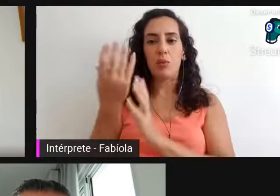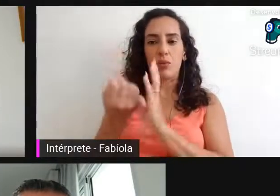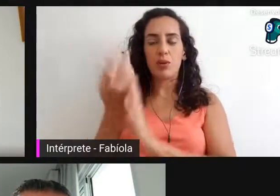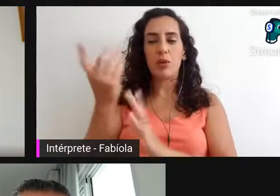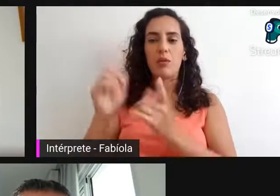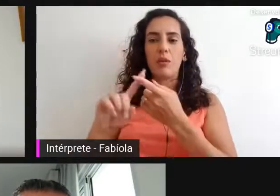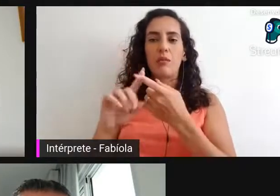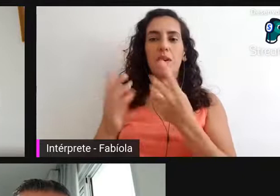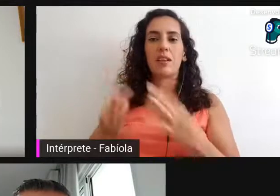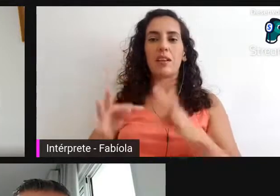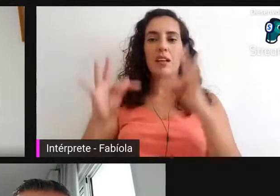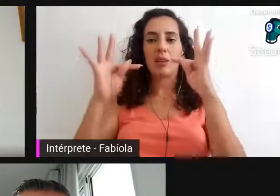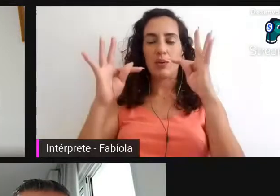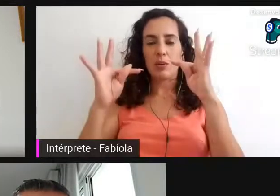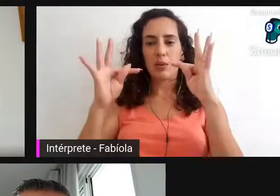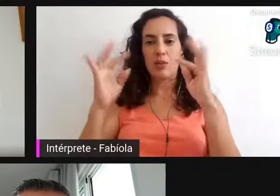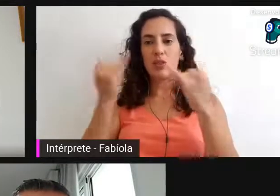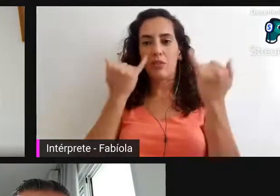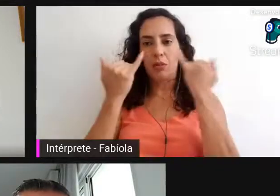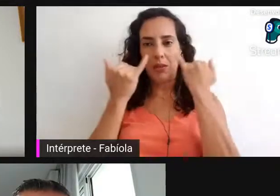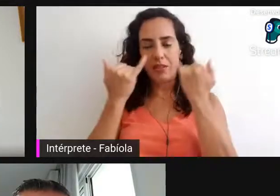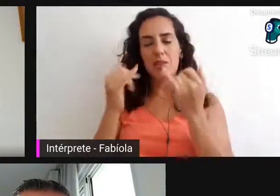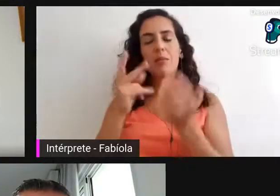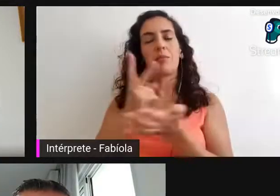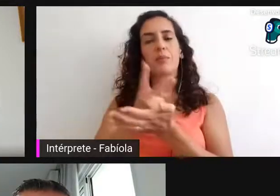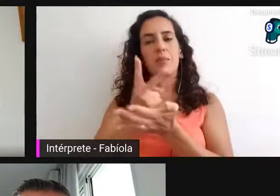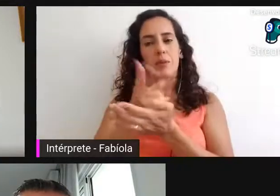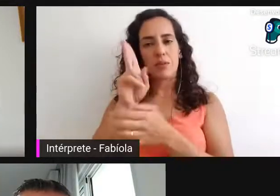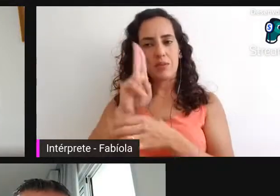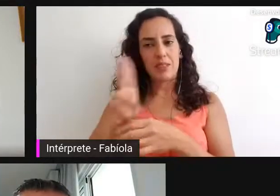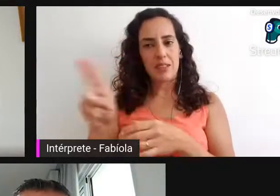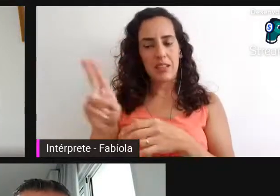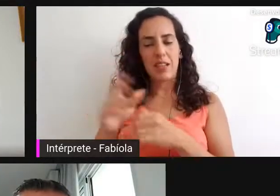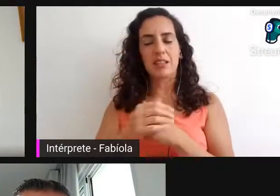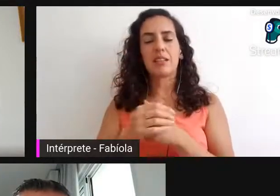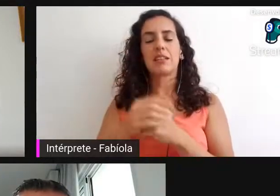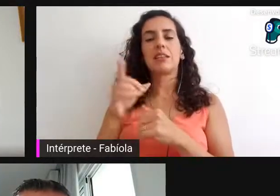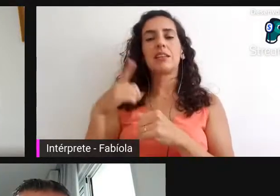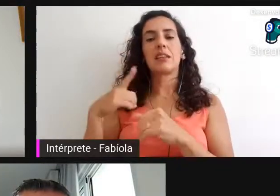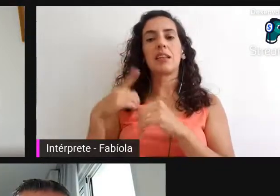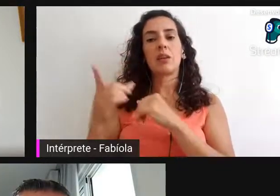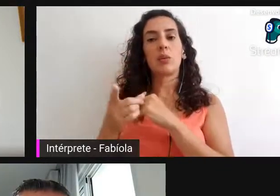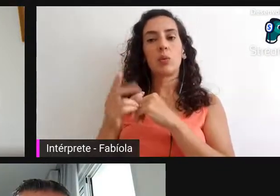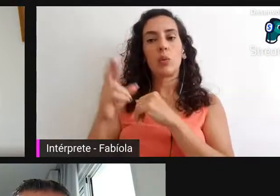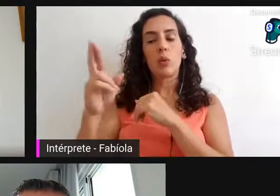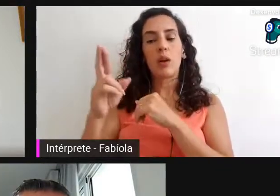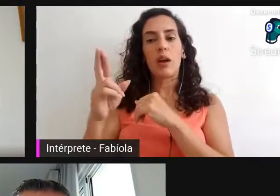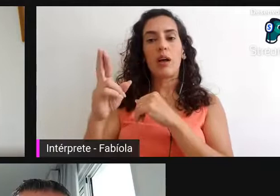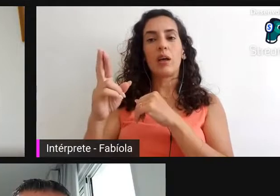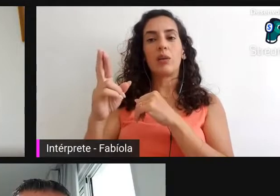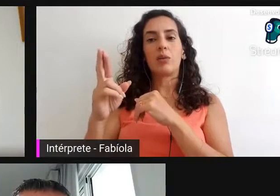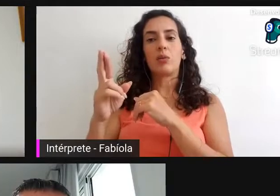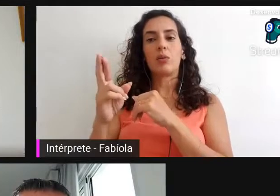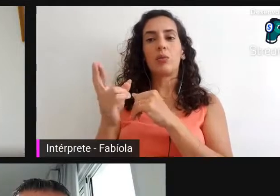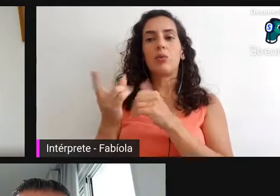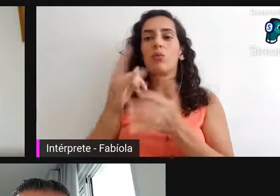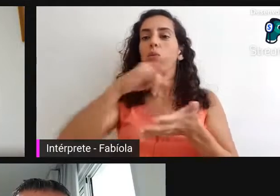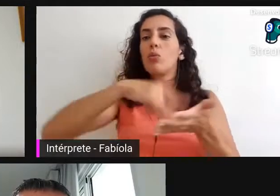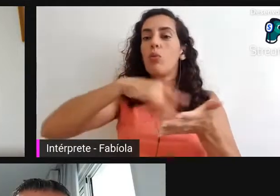pela Universidade também Federal de Santa Maria, é doutor em documentação pela Universidade de Salamanca, na Espanha,